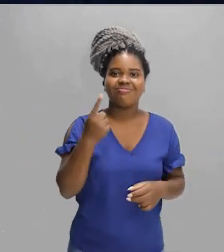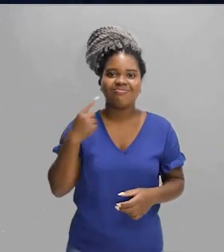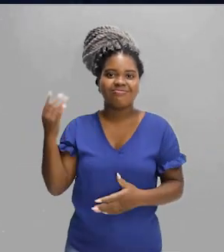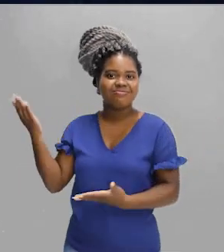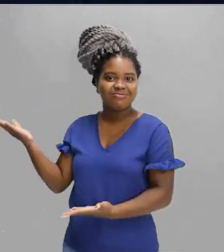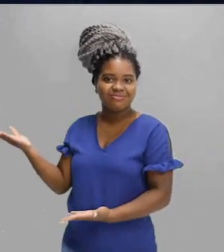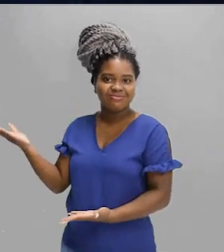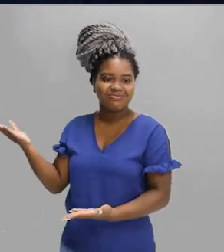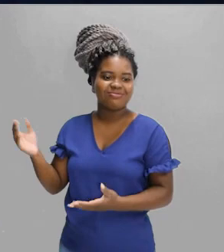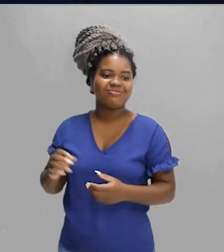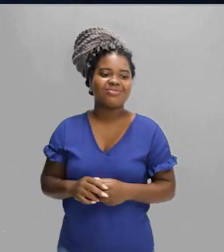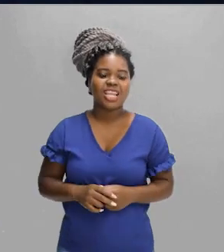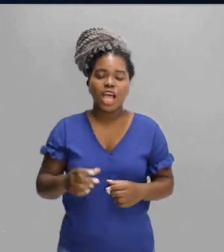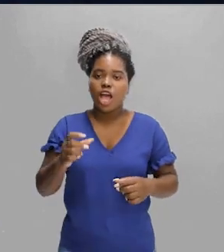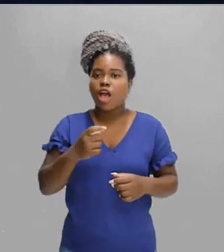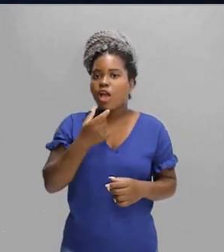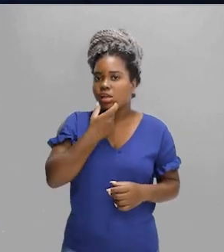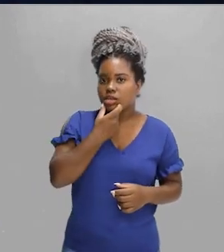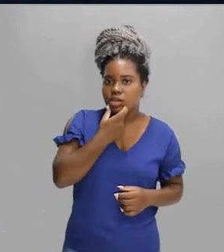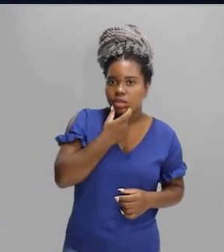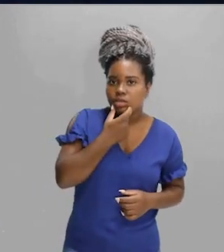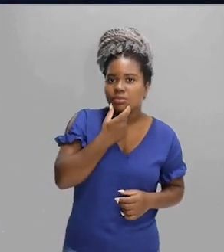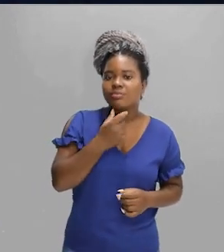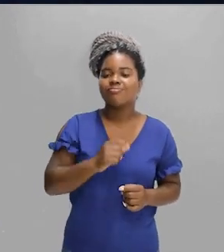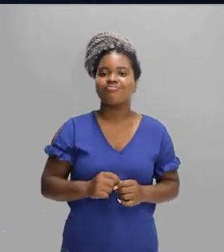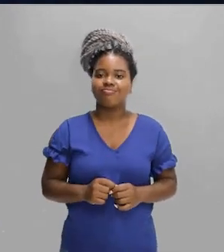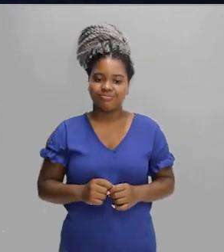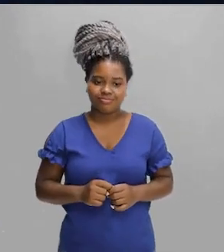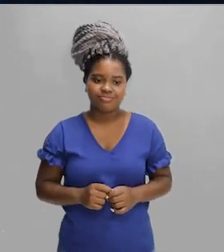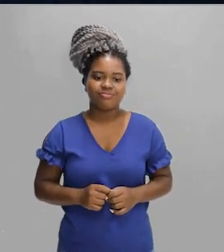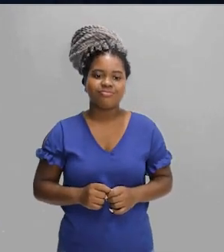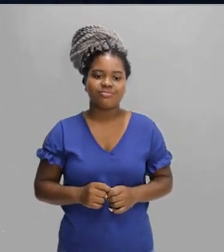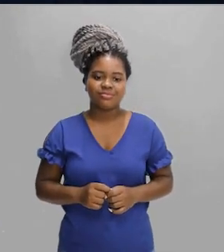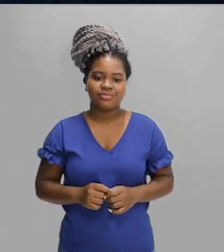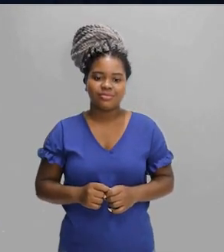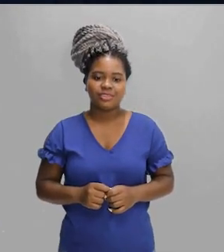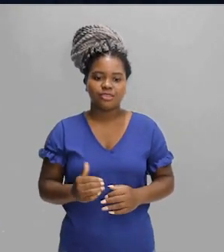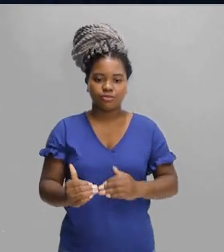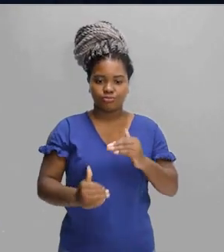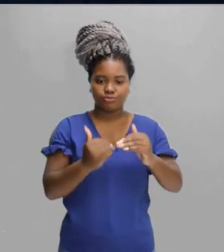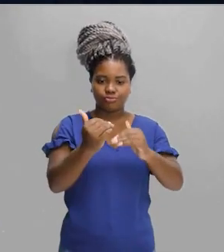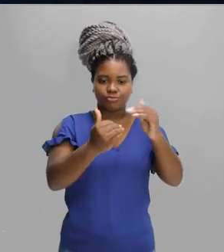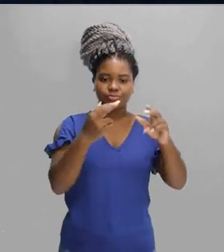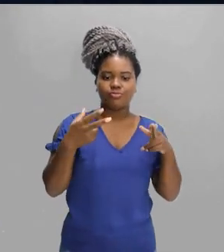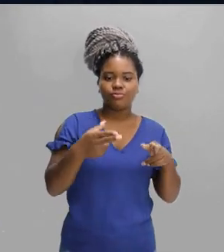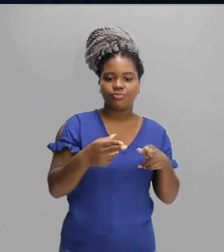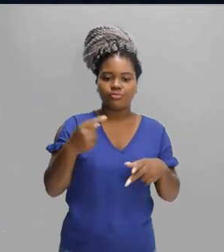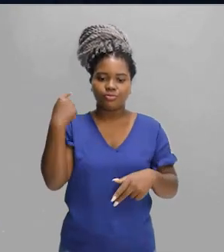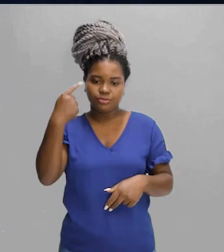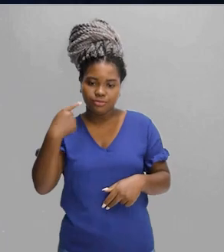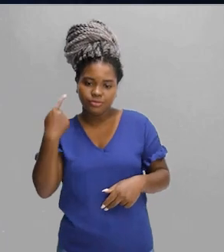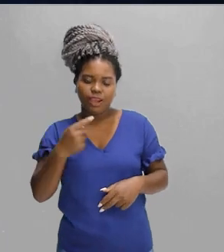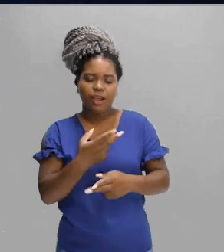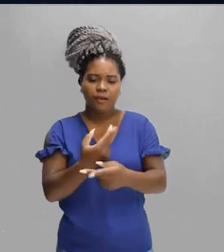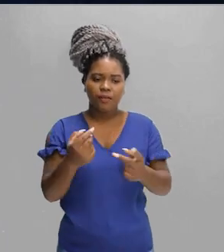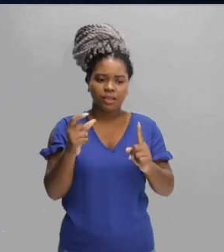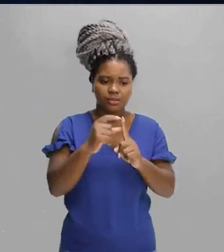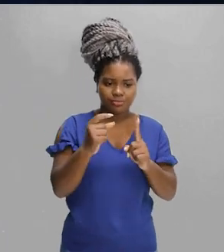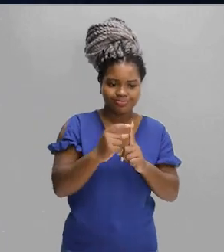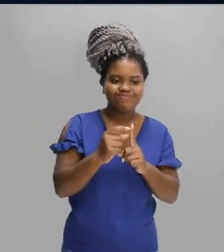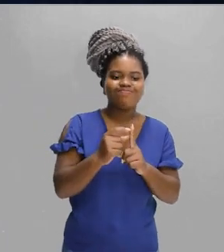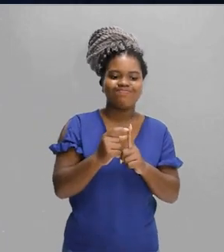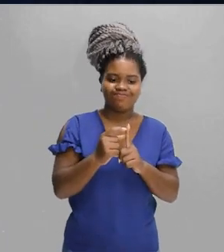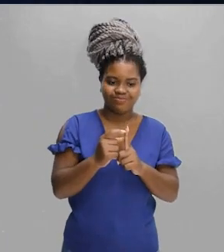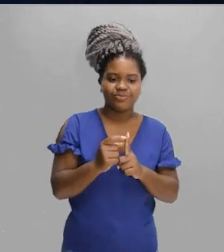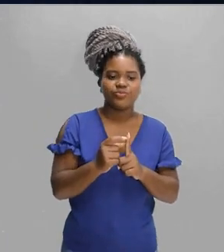uma língua dinâmica em constante evolução, assim como a língua espanhola. Muitas das palavras do idioma inglês são derivadas do latim antigo e